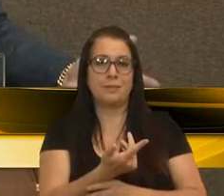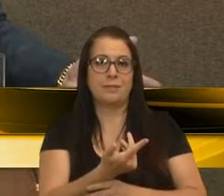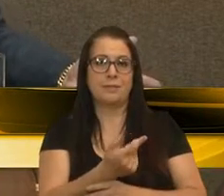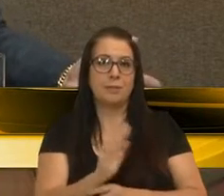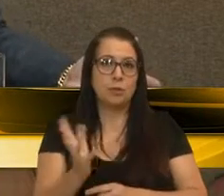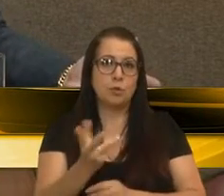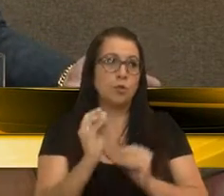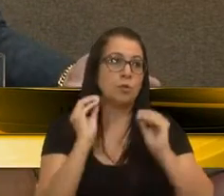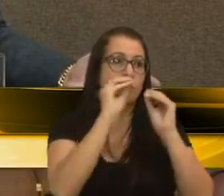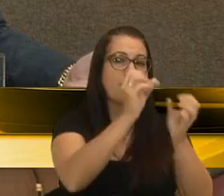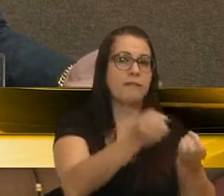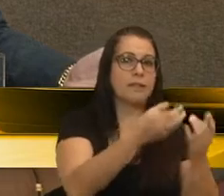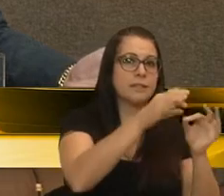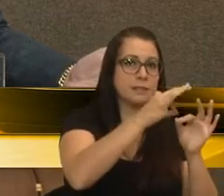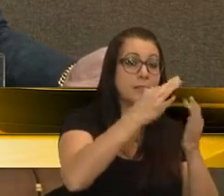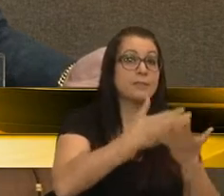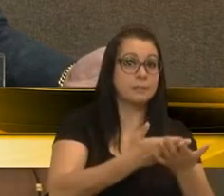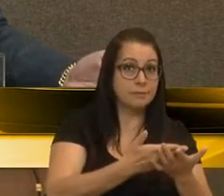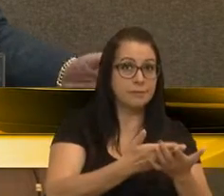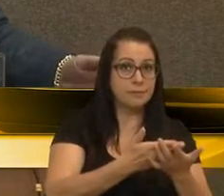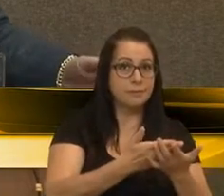Ia toda ela para a Festa da Uva,